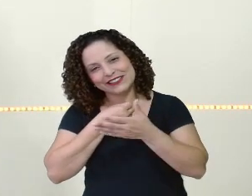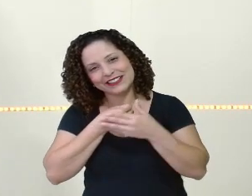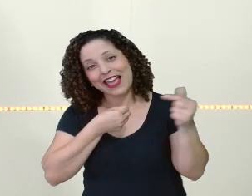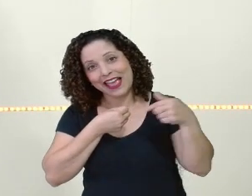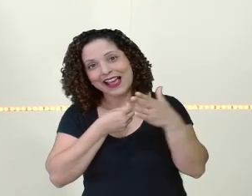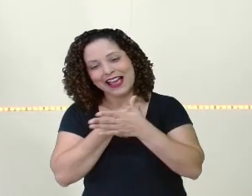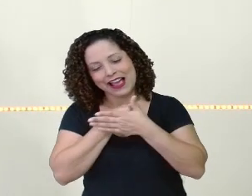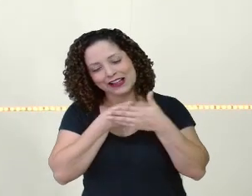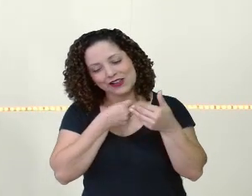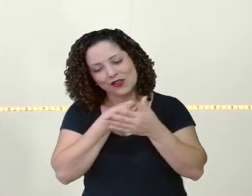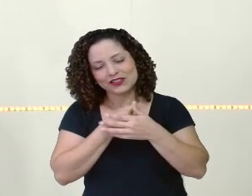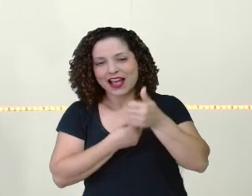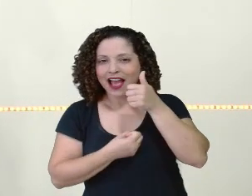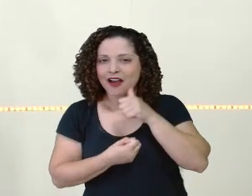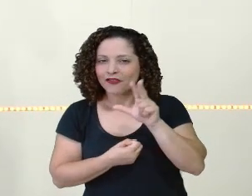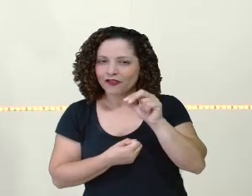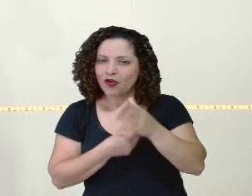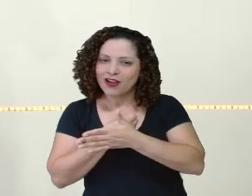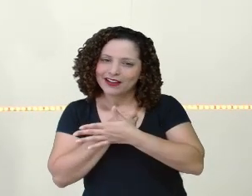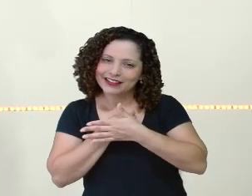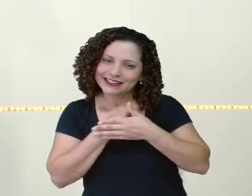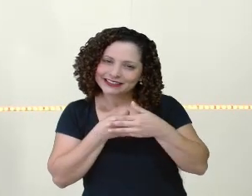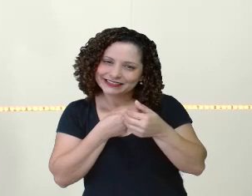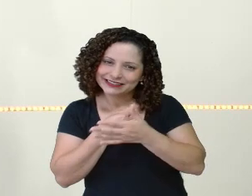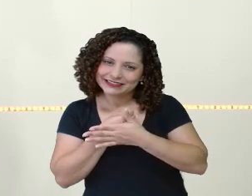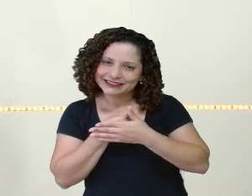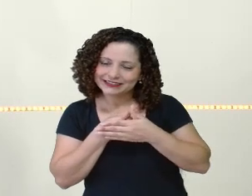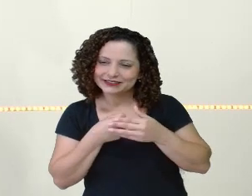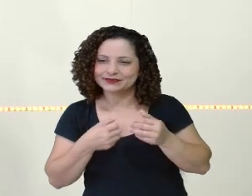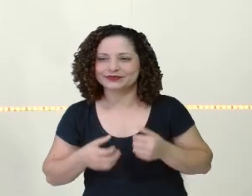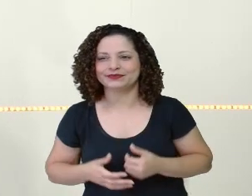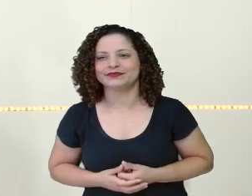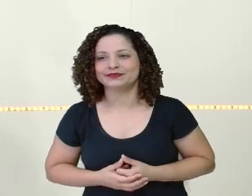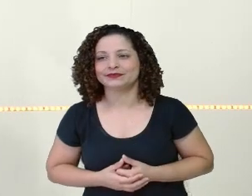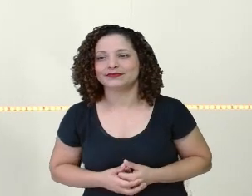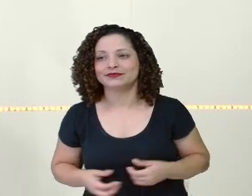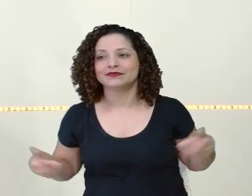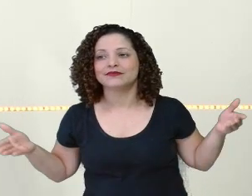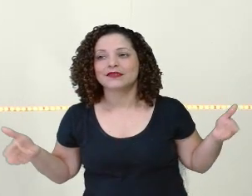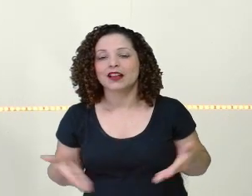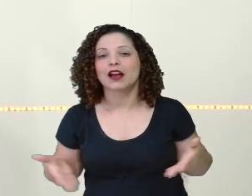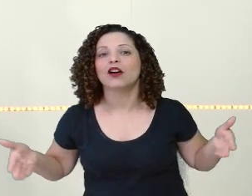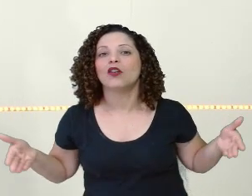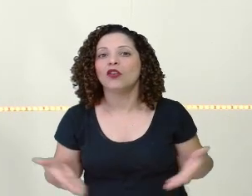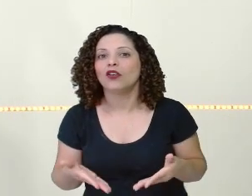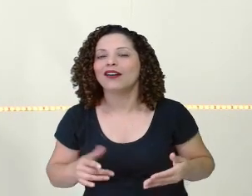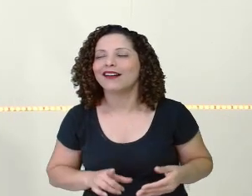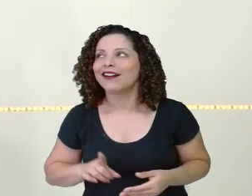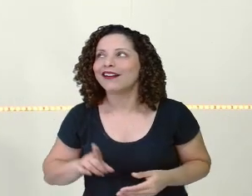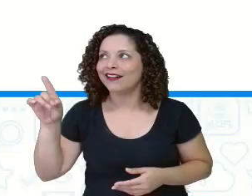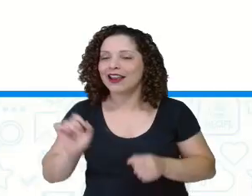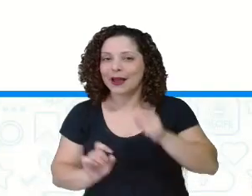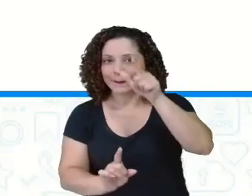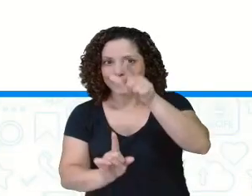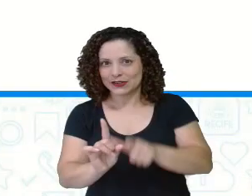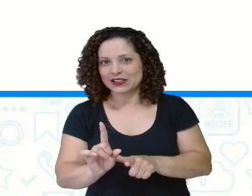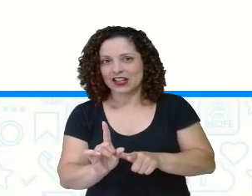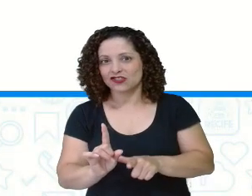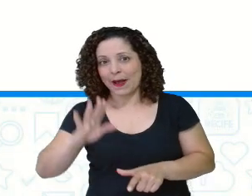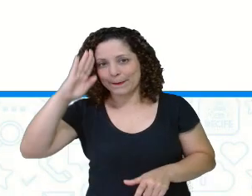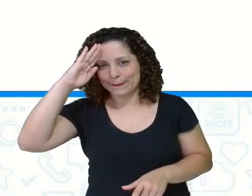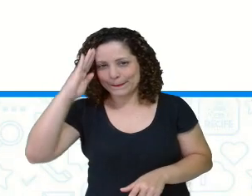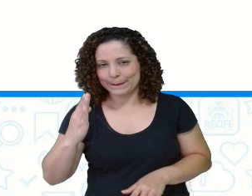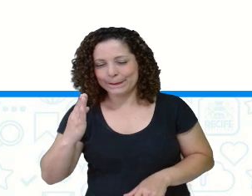Carinhosa, né? Era uma pessoa bem carinhosa. E agora? A personagem principal, a